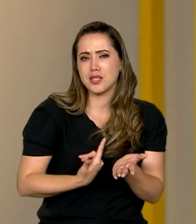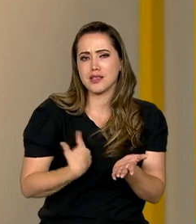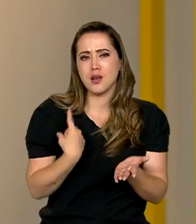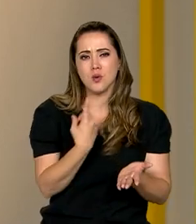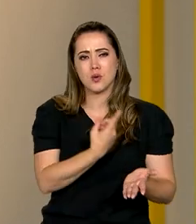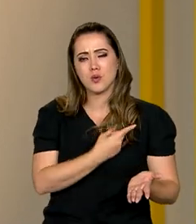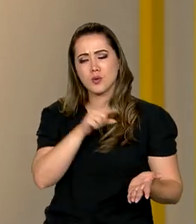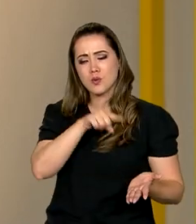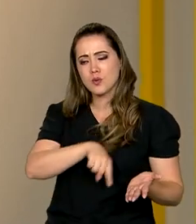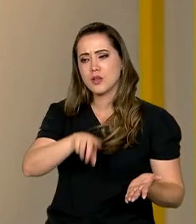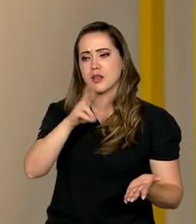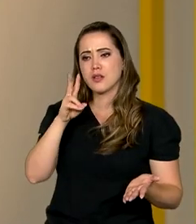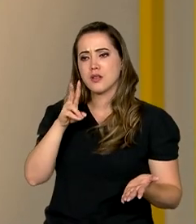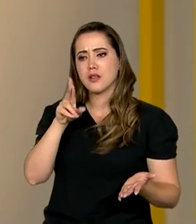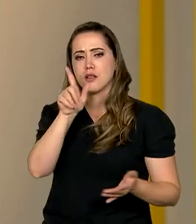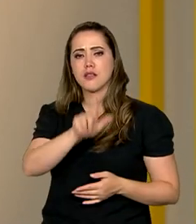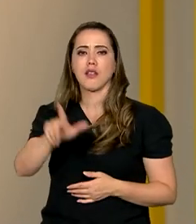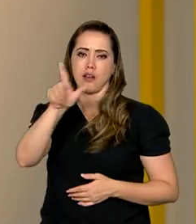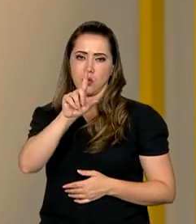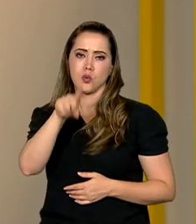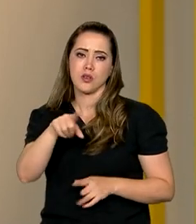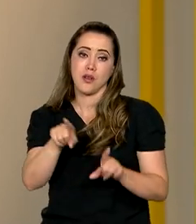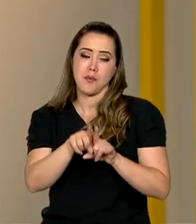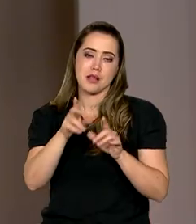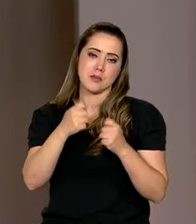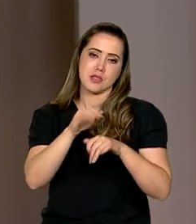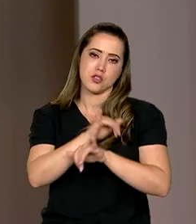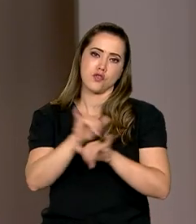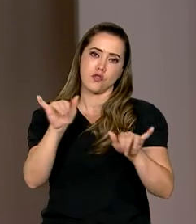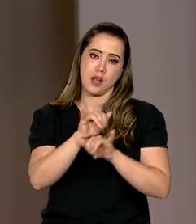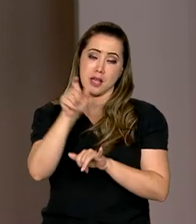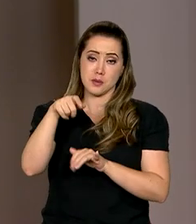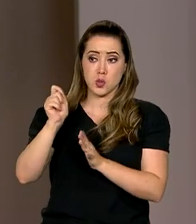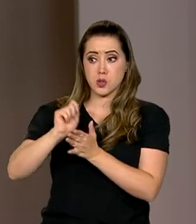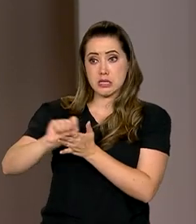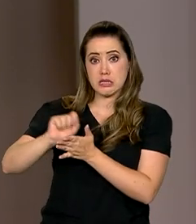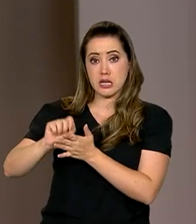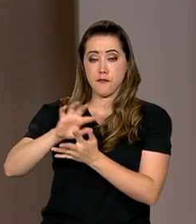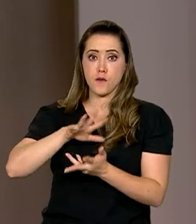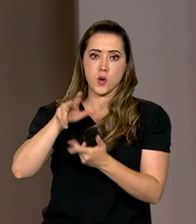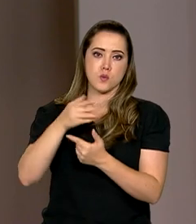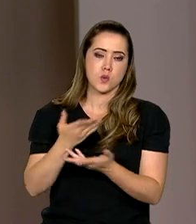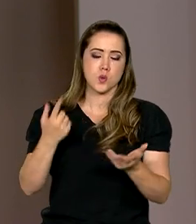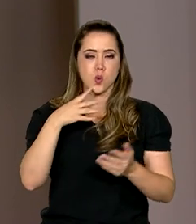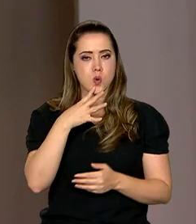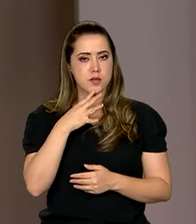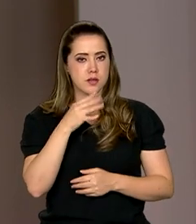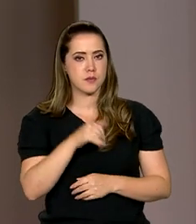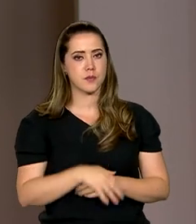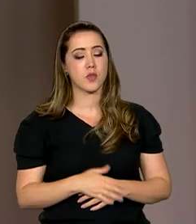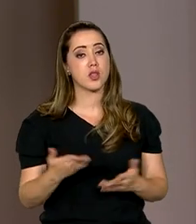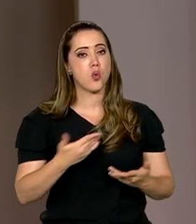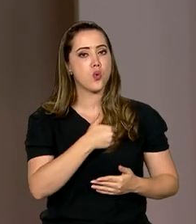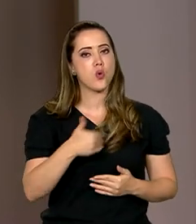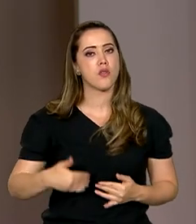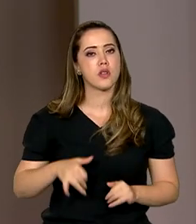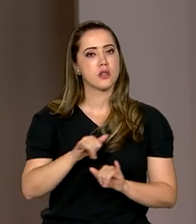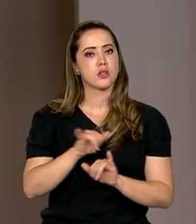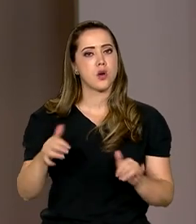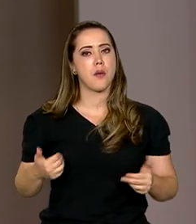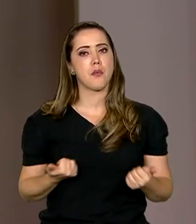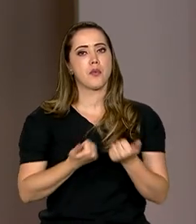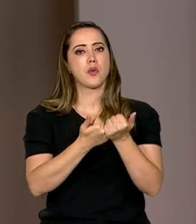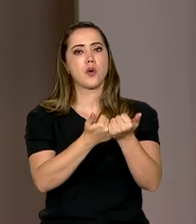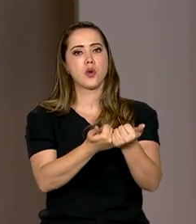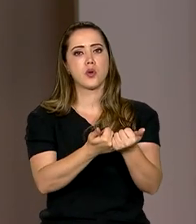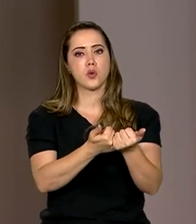preciso divulgar ainda mais os nossos autores pelo mundo. É por isso que o governo lançou hoje um edital do Programa de Apoio à Tradução